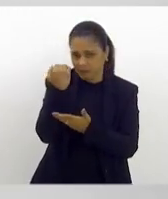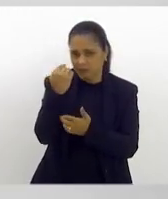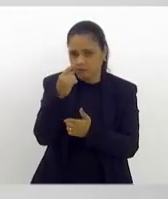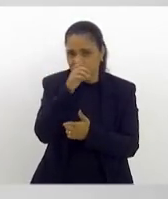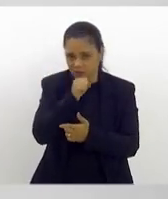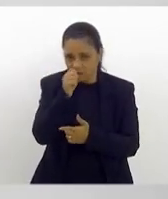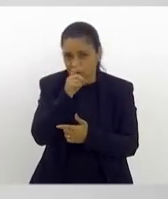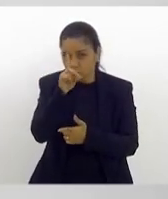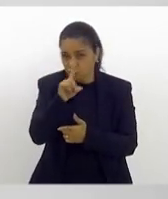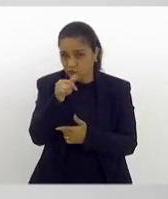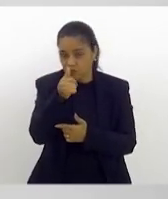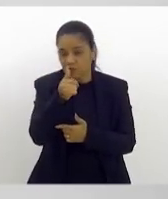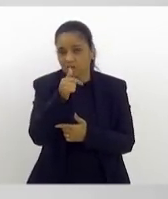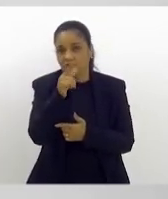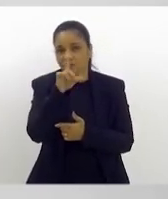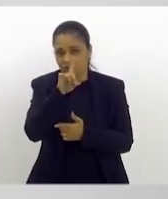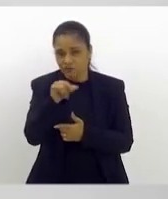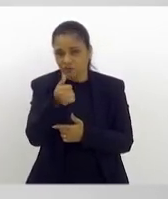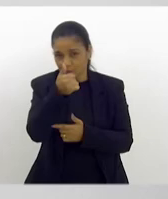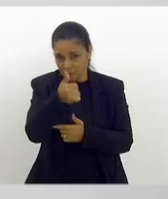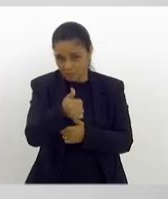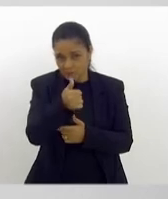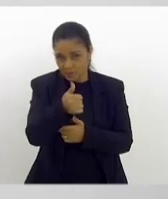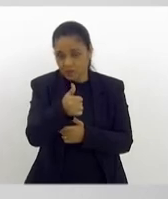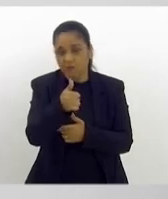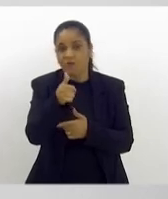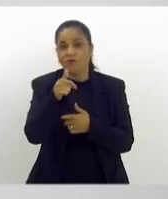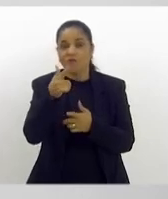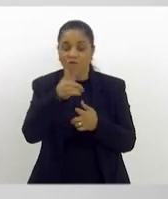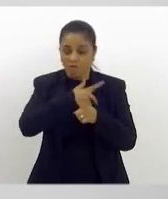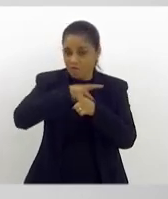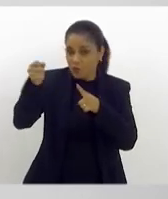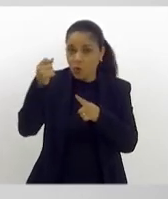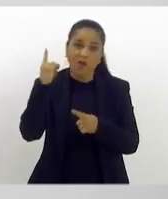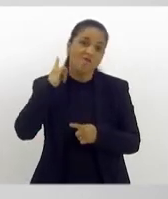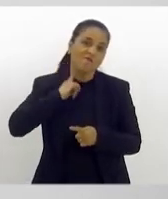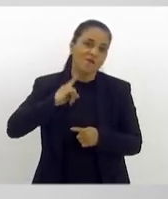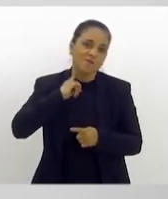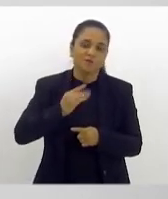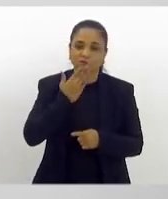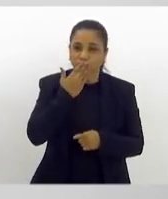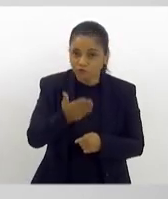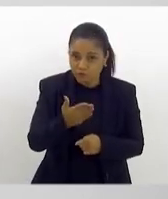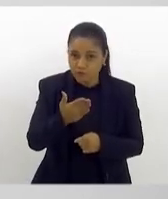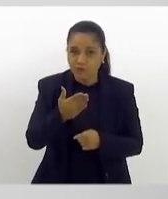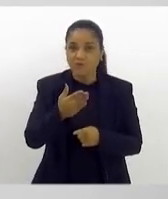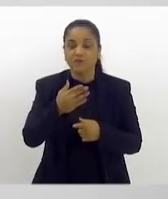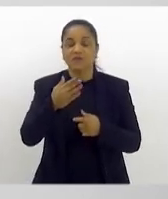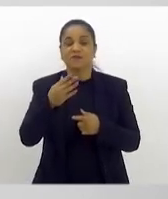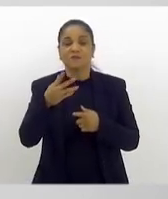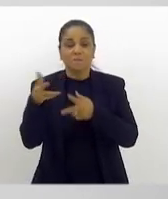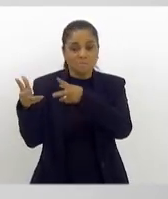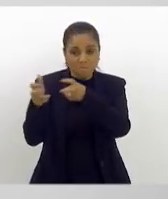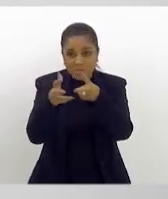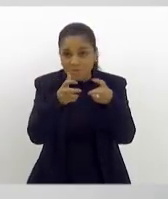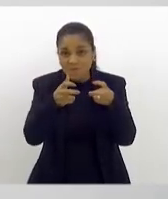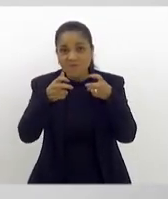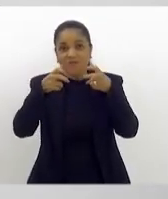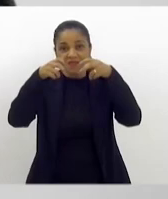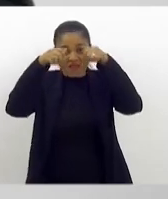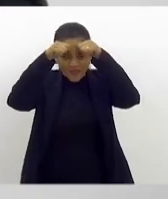gloriosa vitória do Flamengo, onde nós podemos ver autistas no